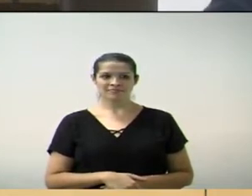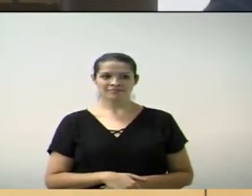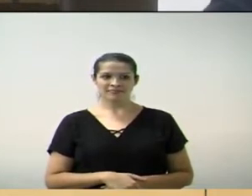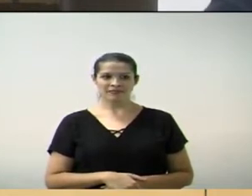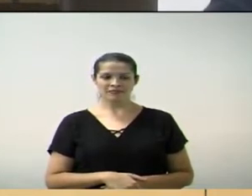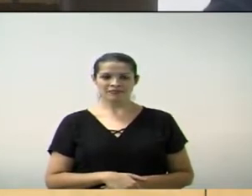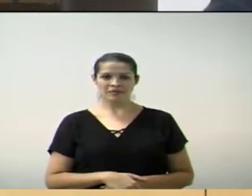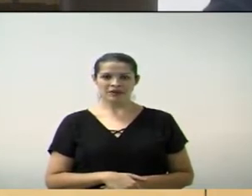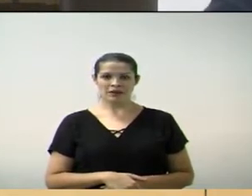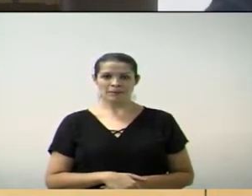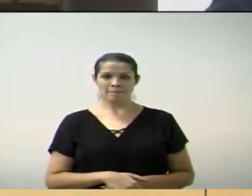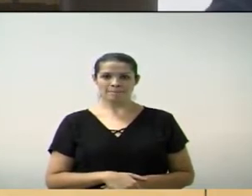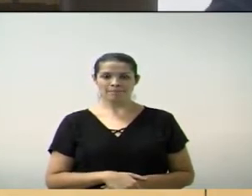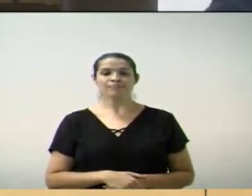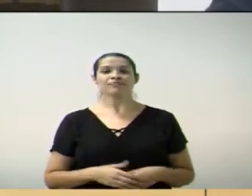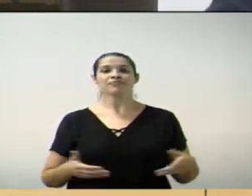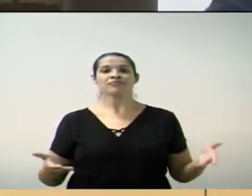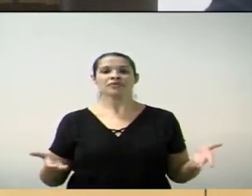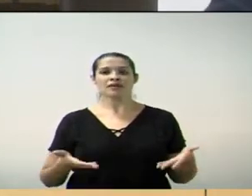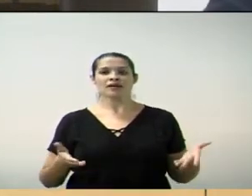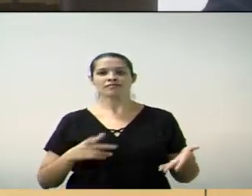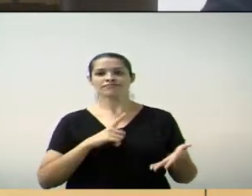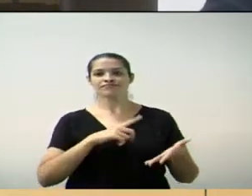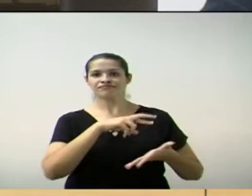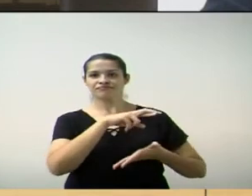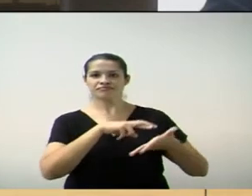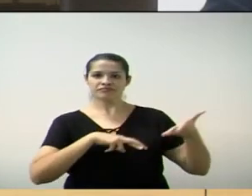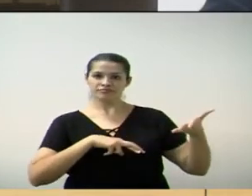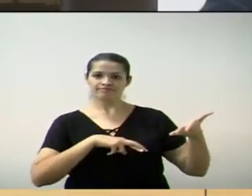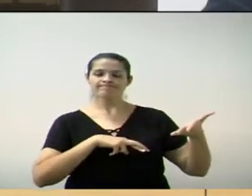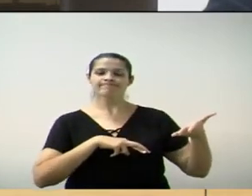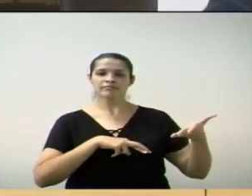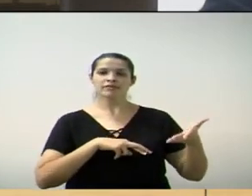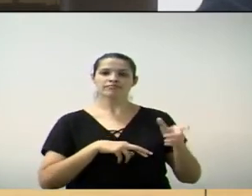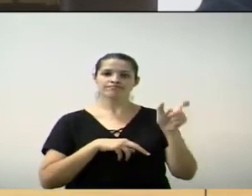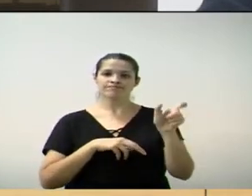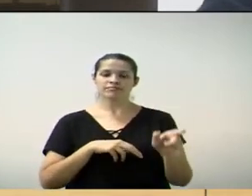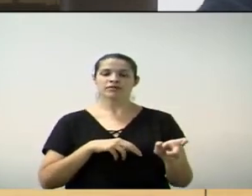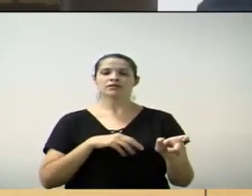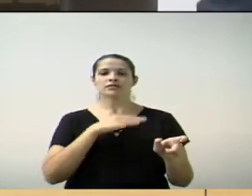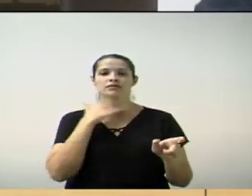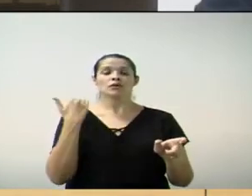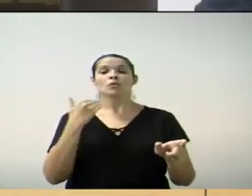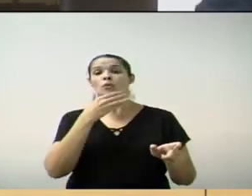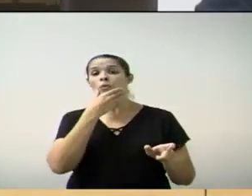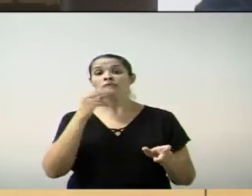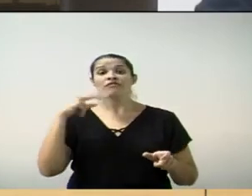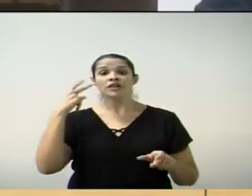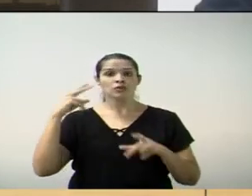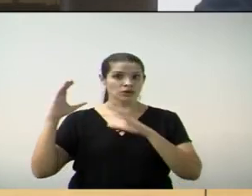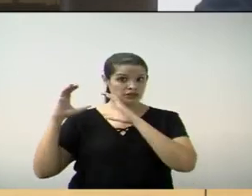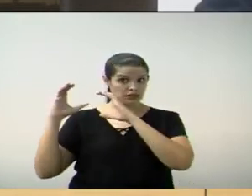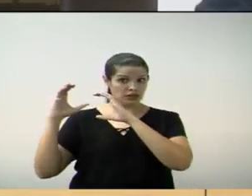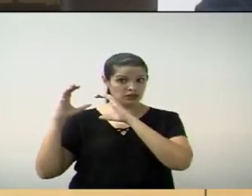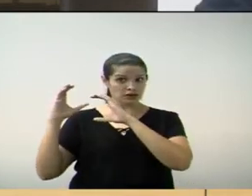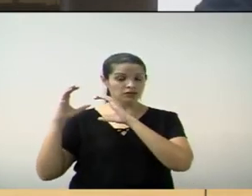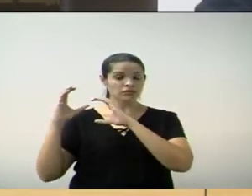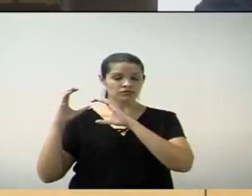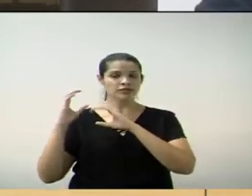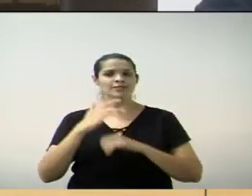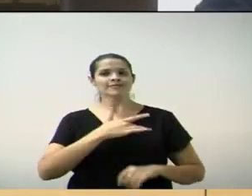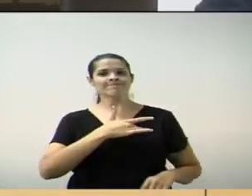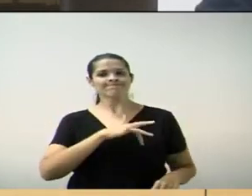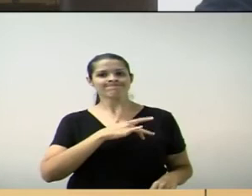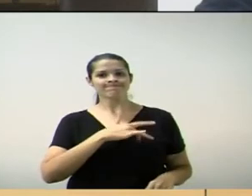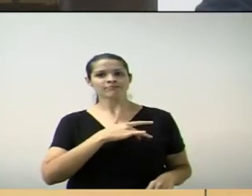Requerimento de pesar encaminhado pela presidência. Número 100 do vereador Zé Coco pelo falecimento